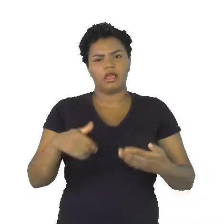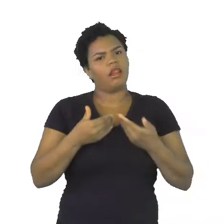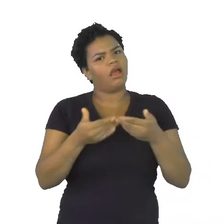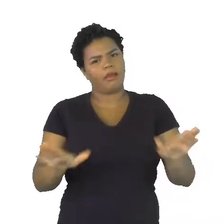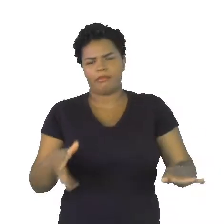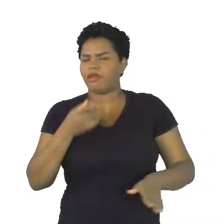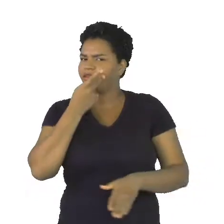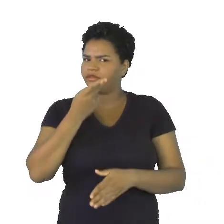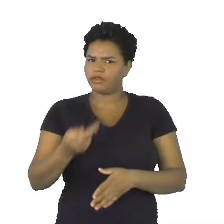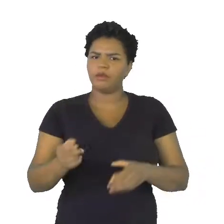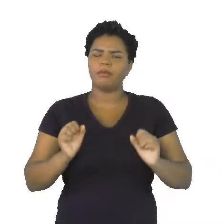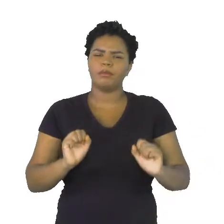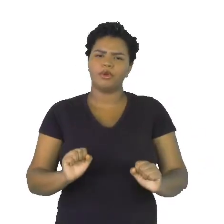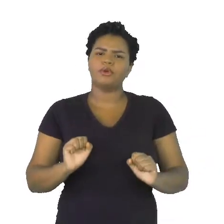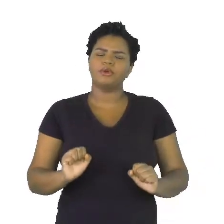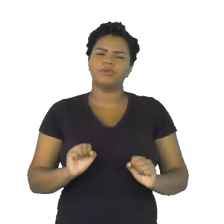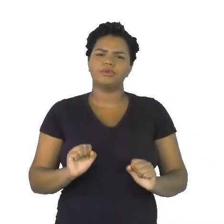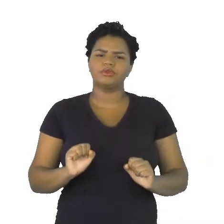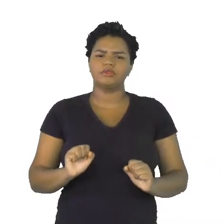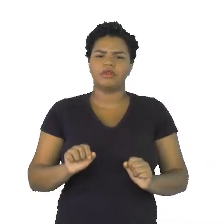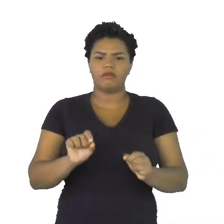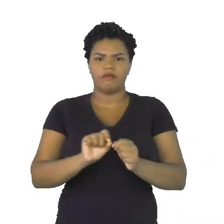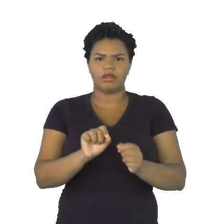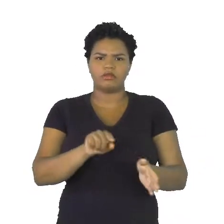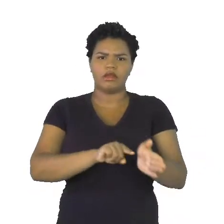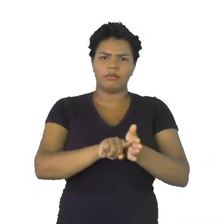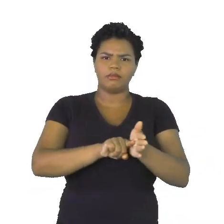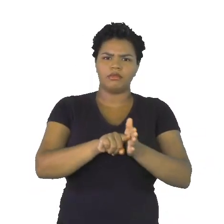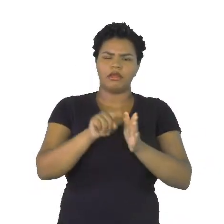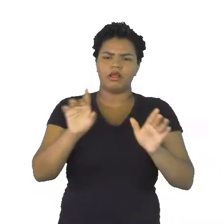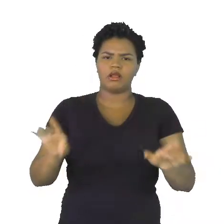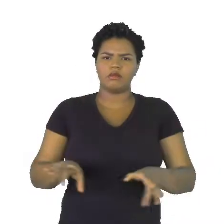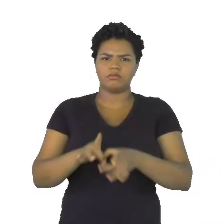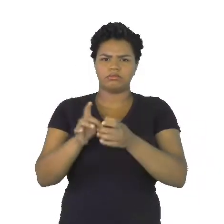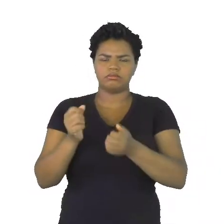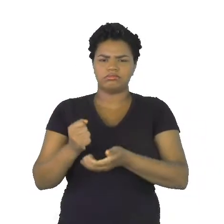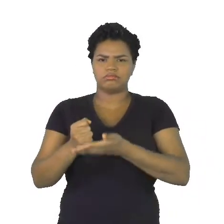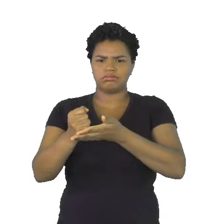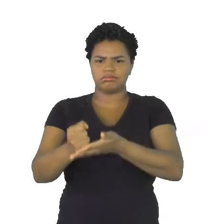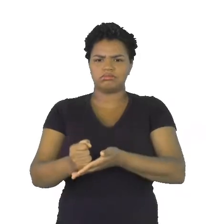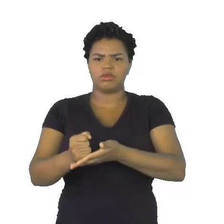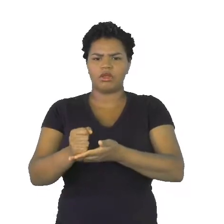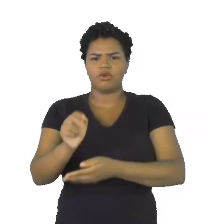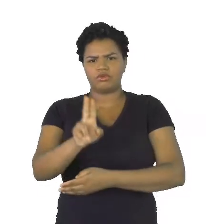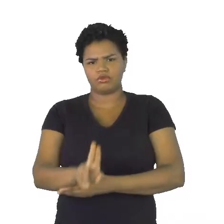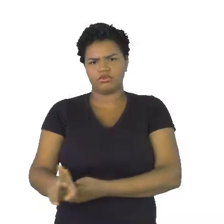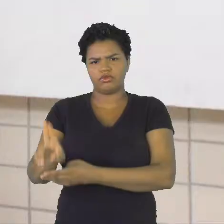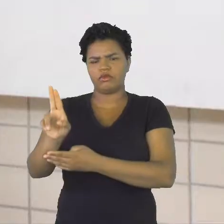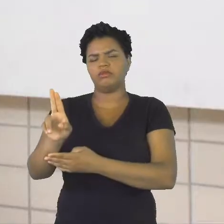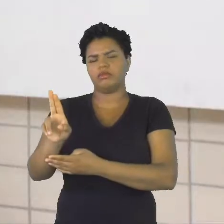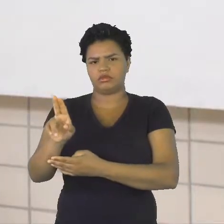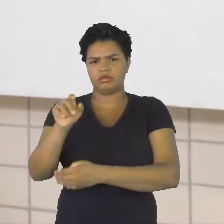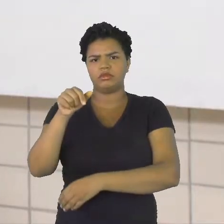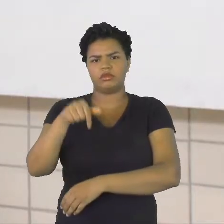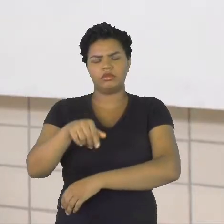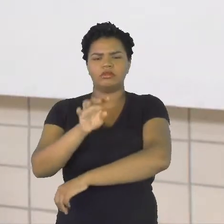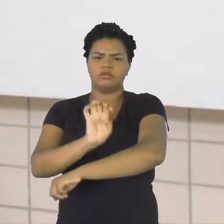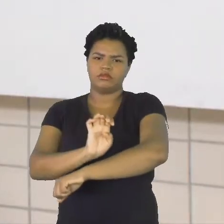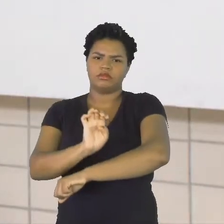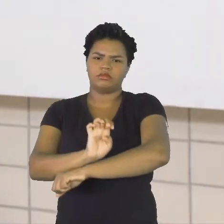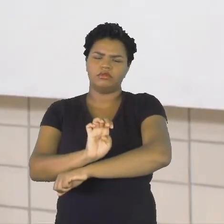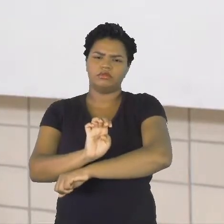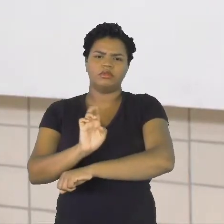visitação. Ele realiza pesquisas em parceria com as universidades aqui do nosso estado, sempre